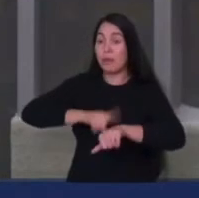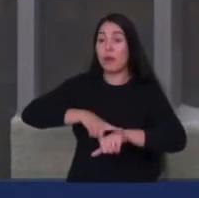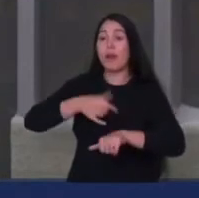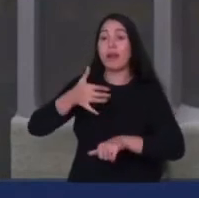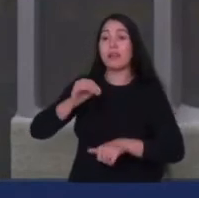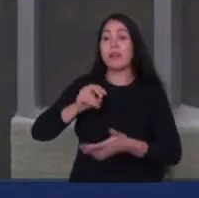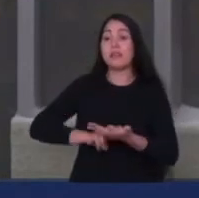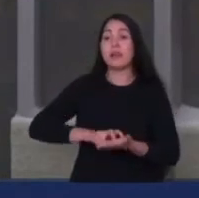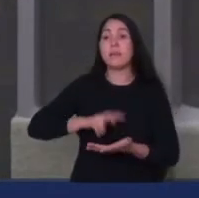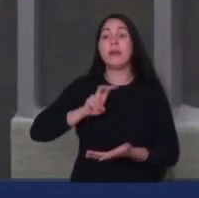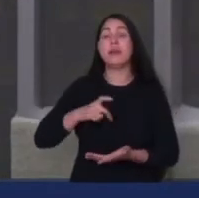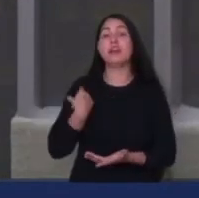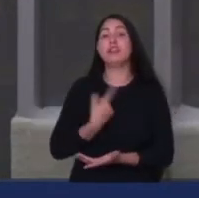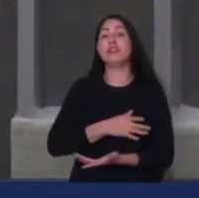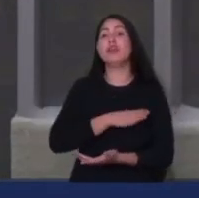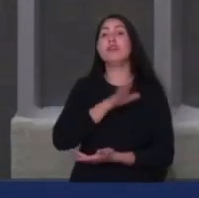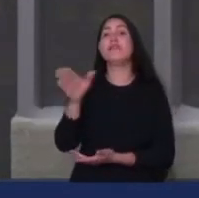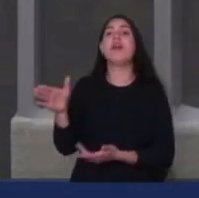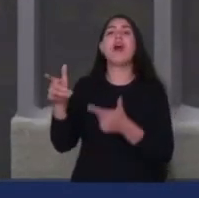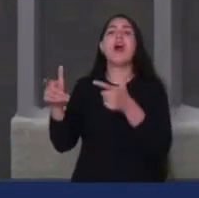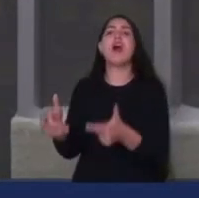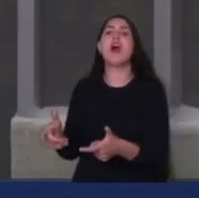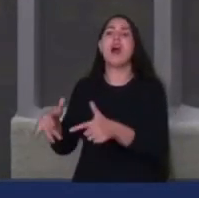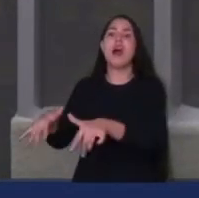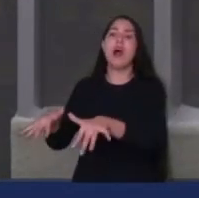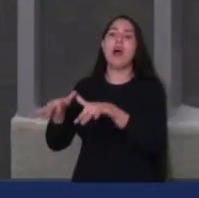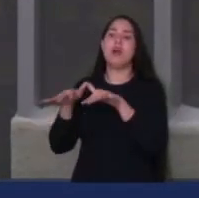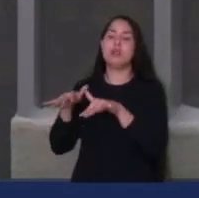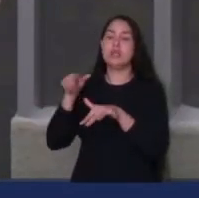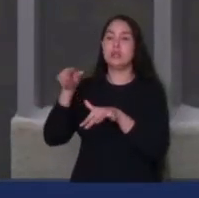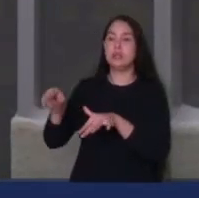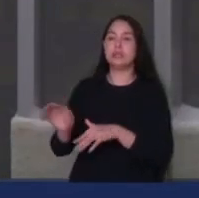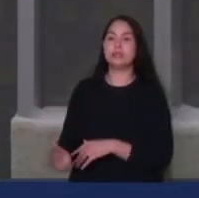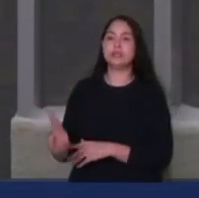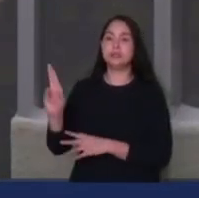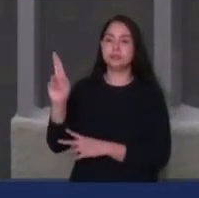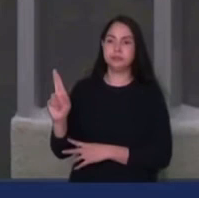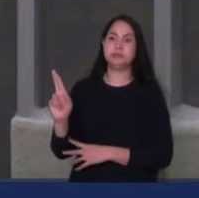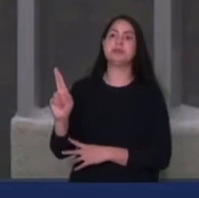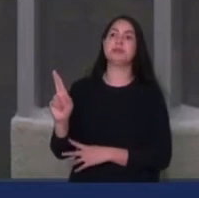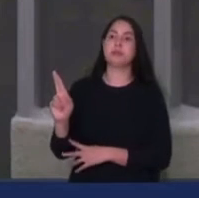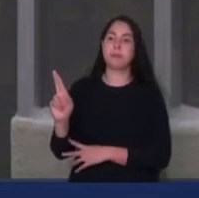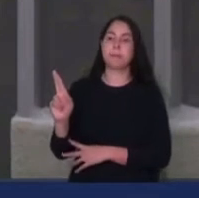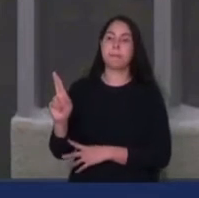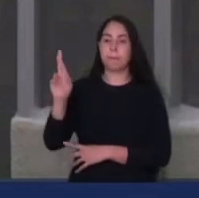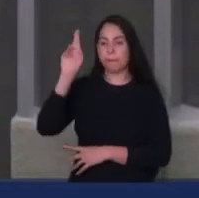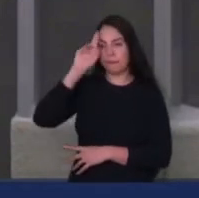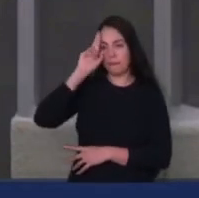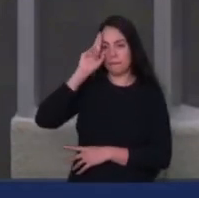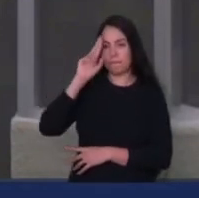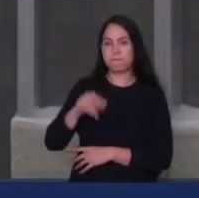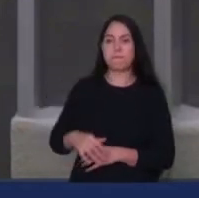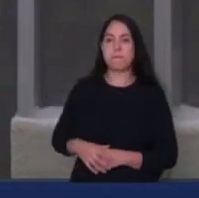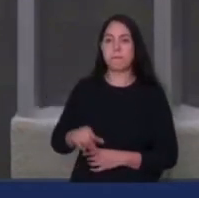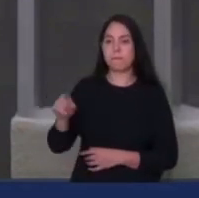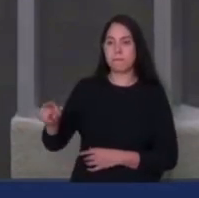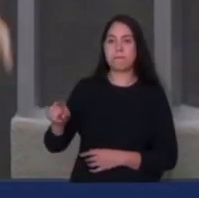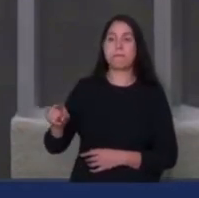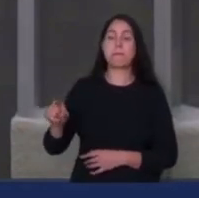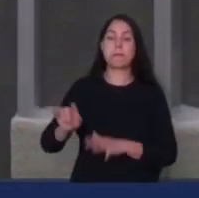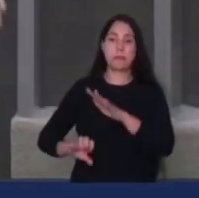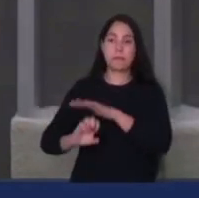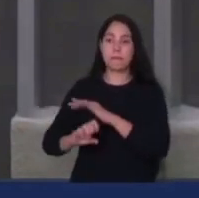com representantes, com os proprietários, com os sócios proprietários da empresa 1, 2, 3 milhas,